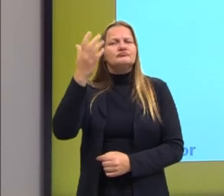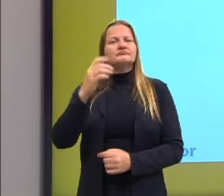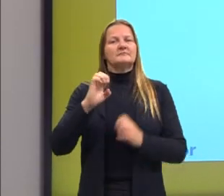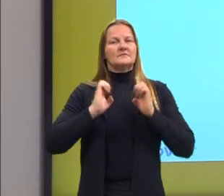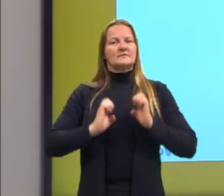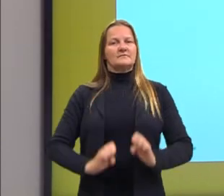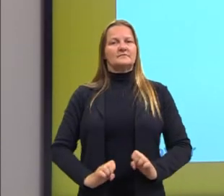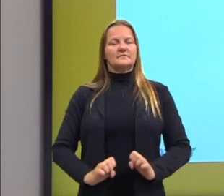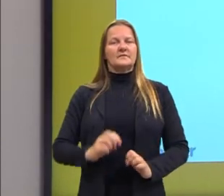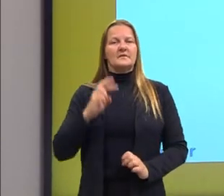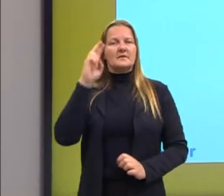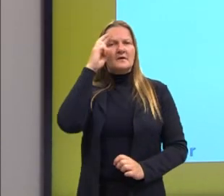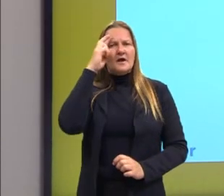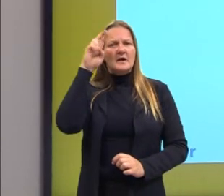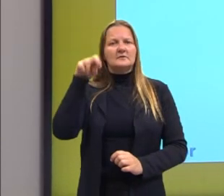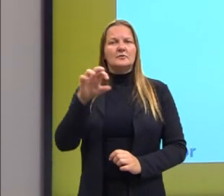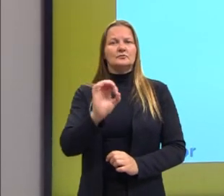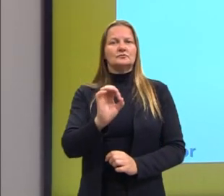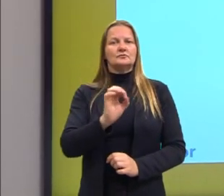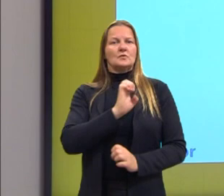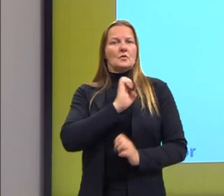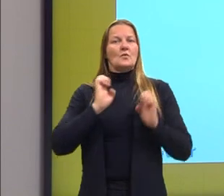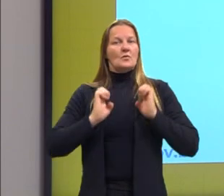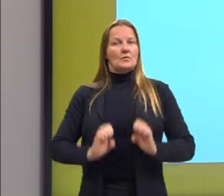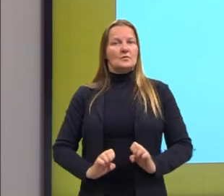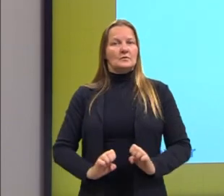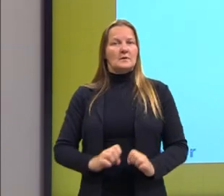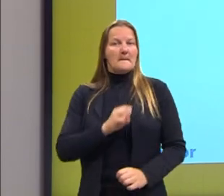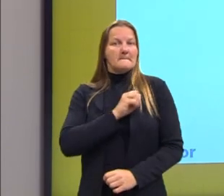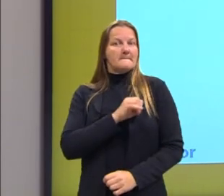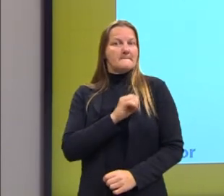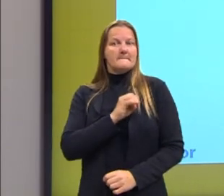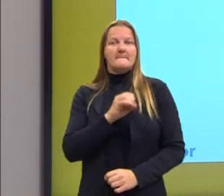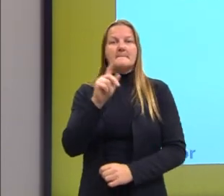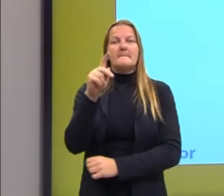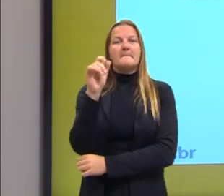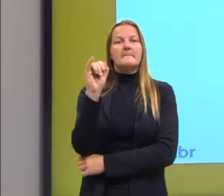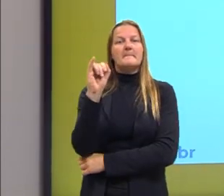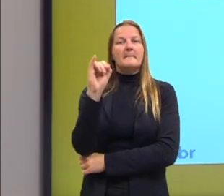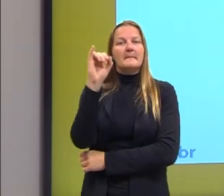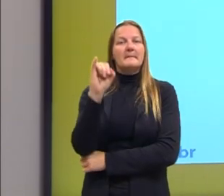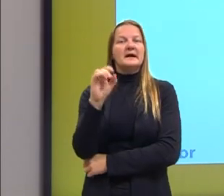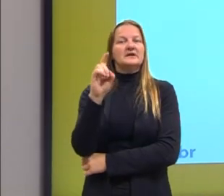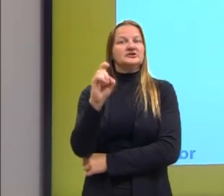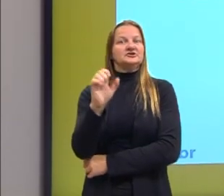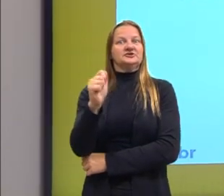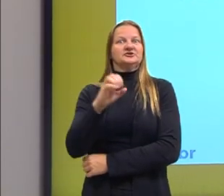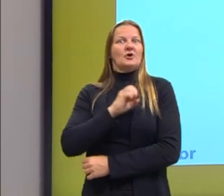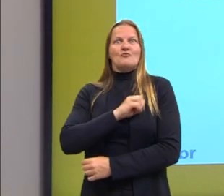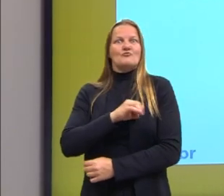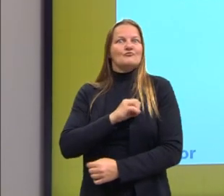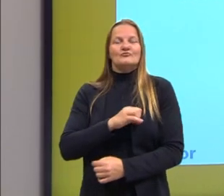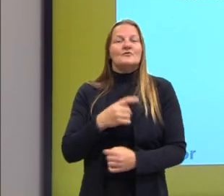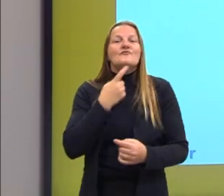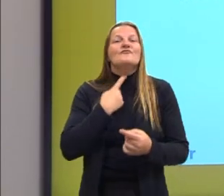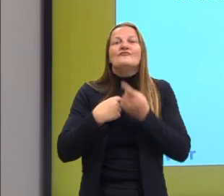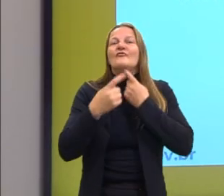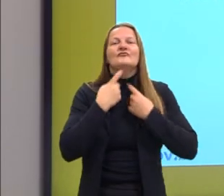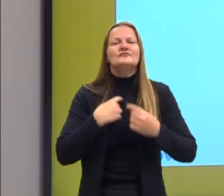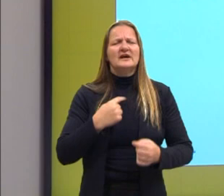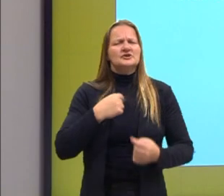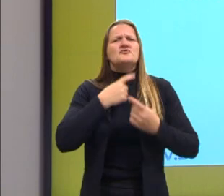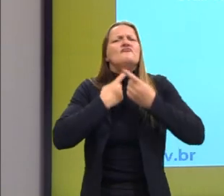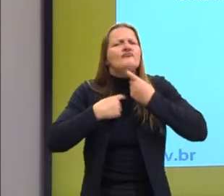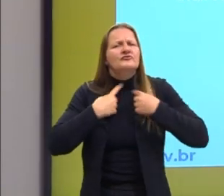e não a razão. E olha só como é que ele faz isso. Ele busca as coisas que